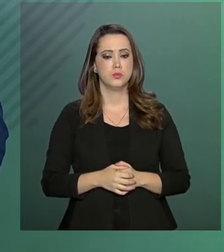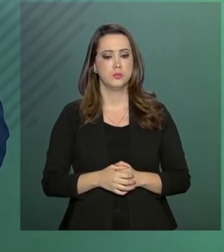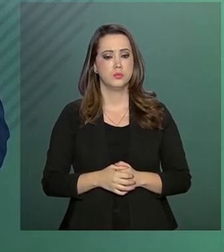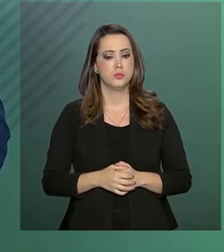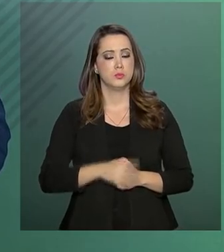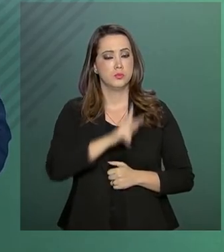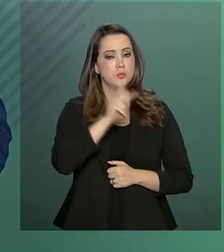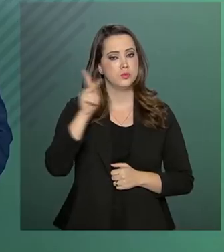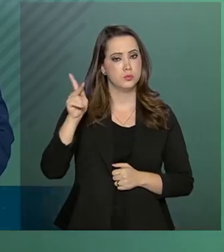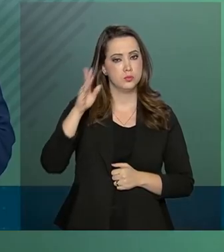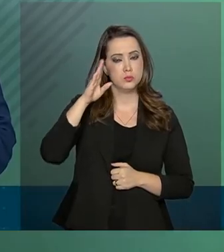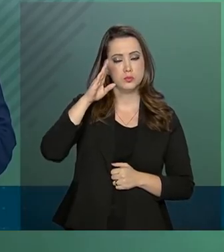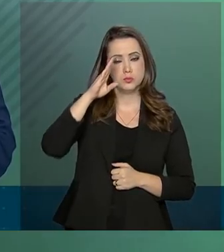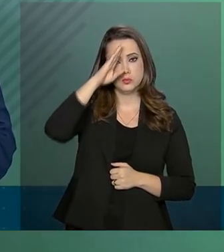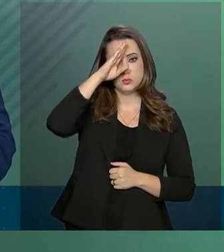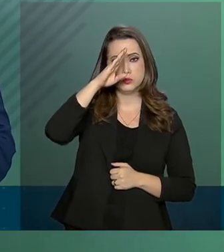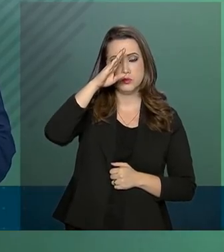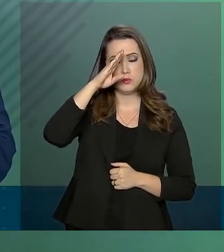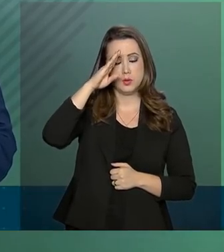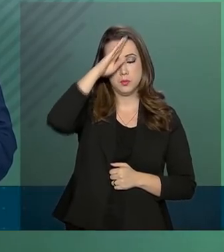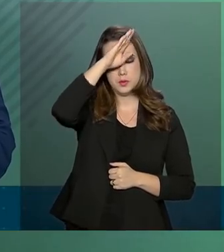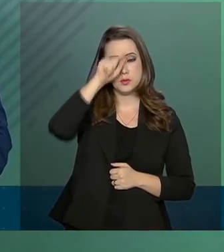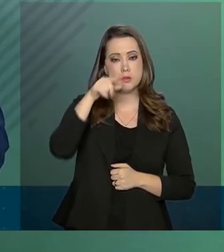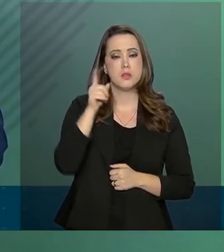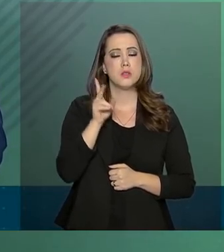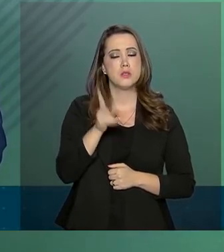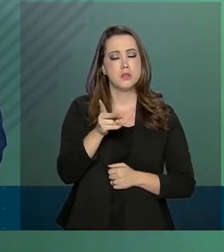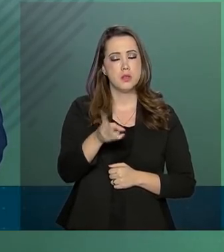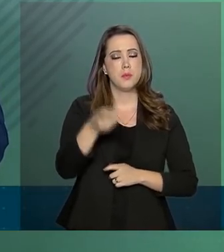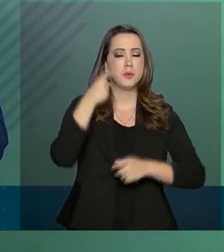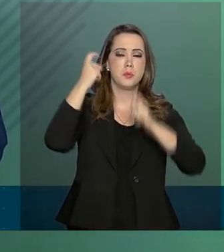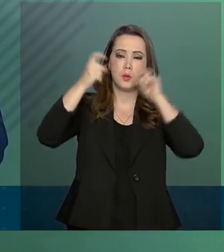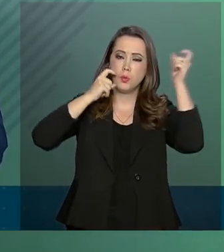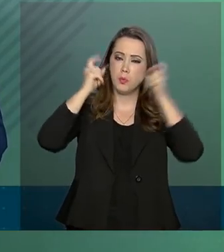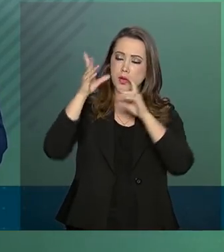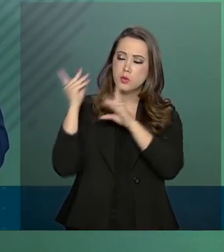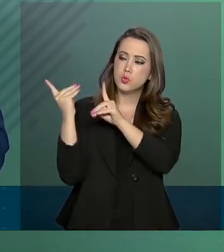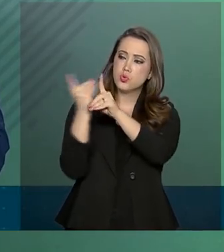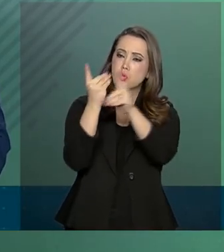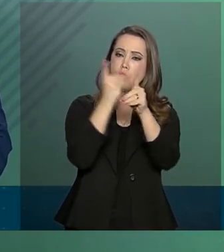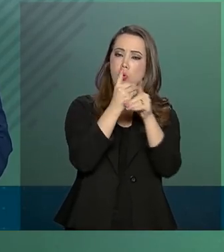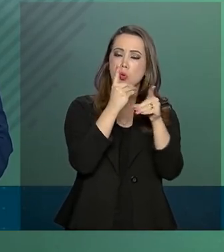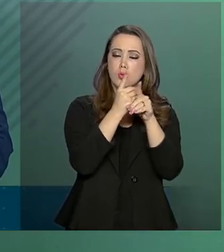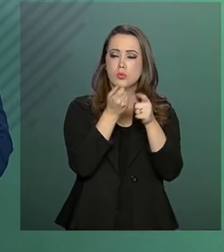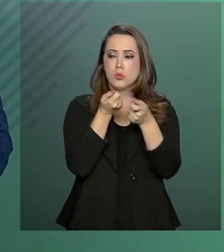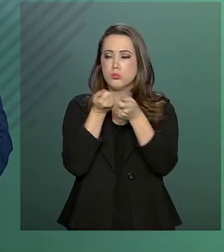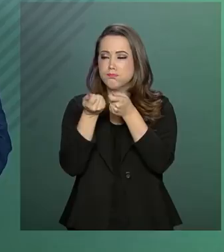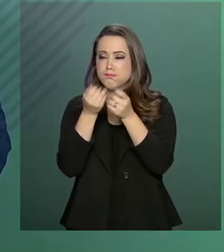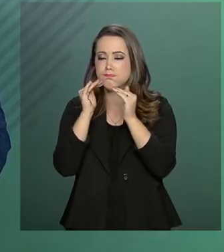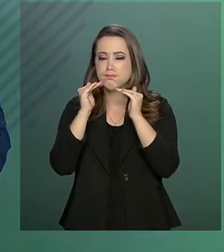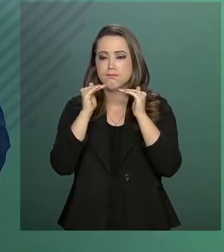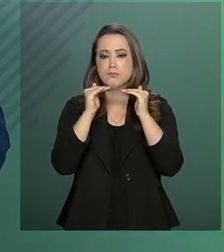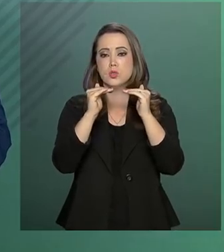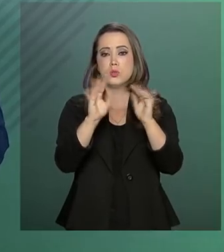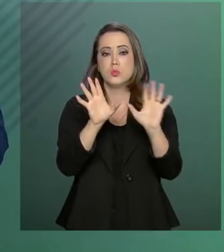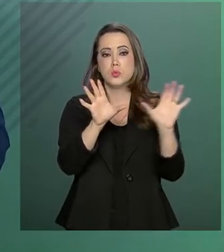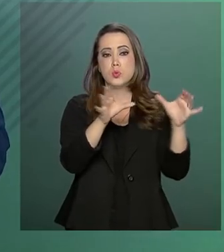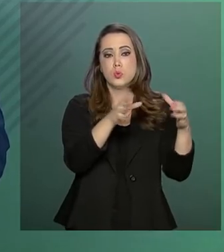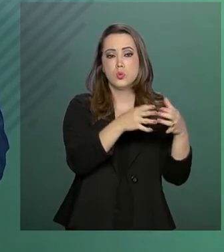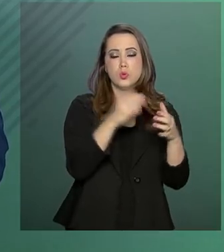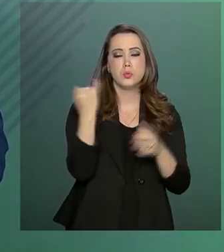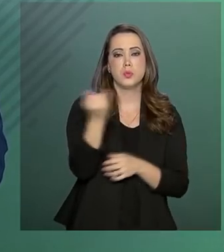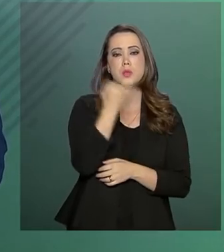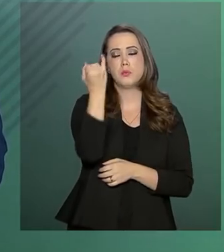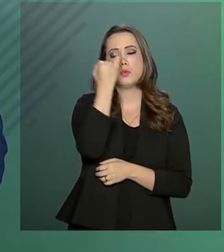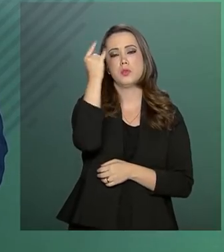O presidente tem preocupação intensa de encontrar equilíbrio no relacionamento com essa classe que é